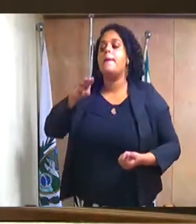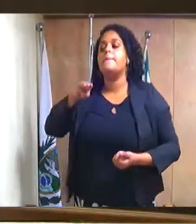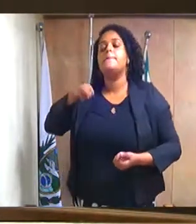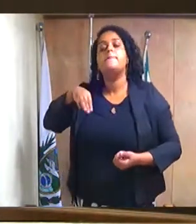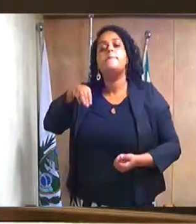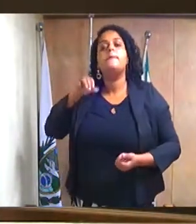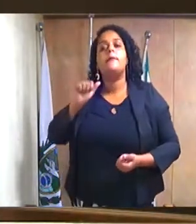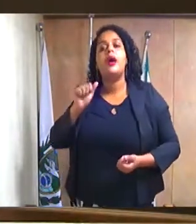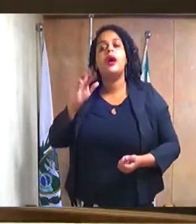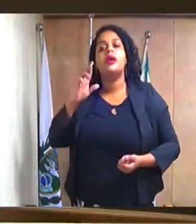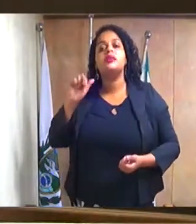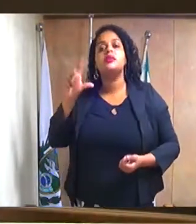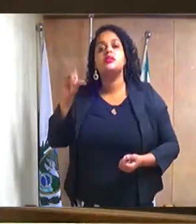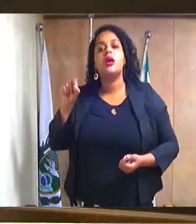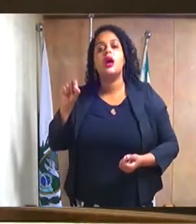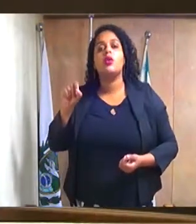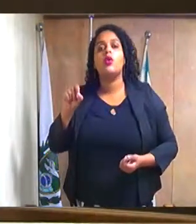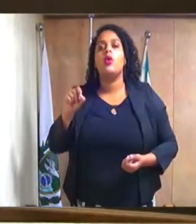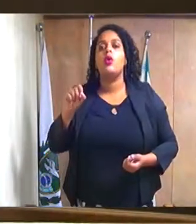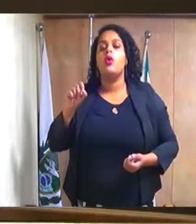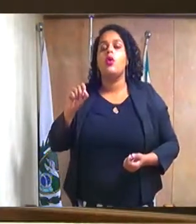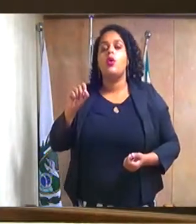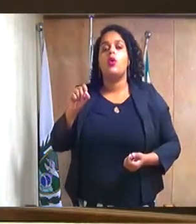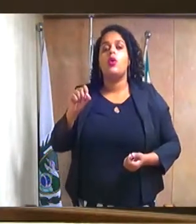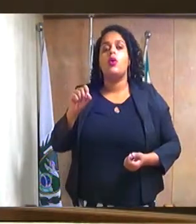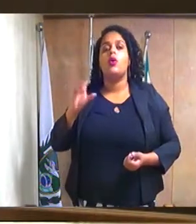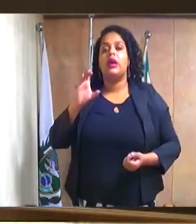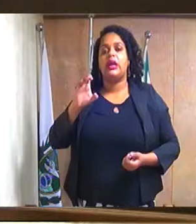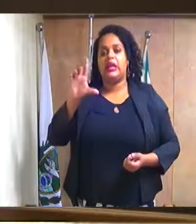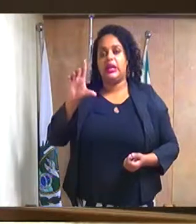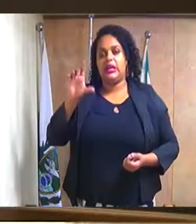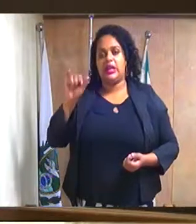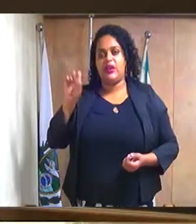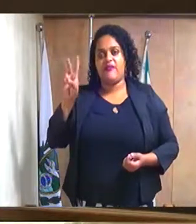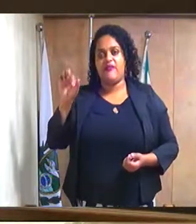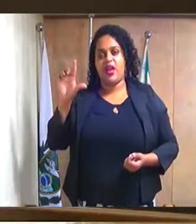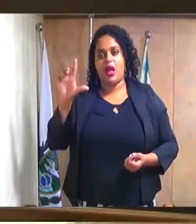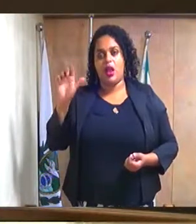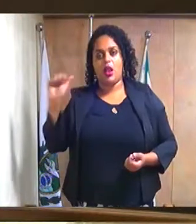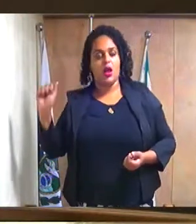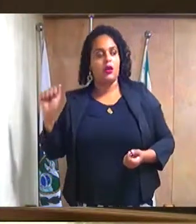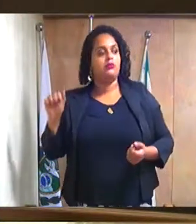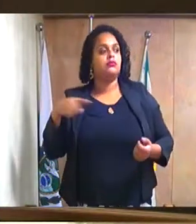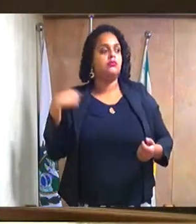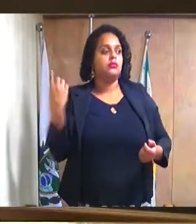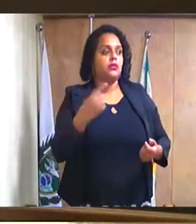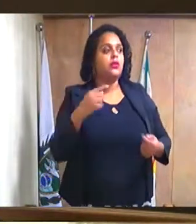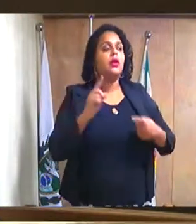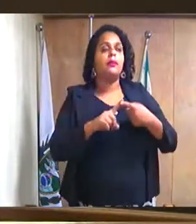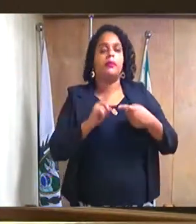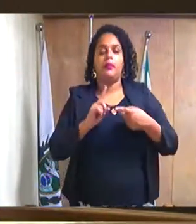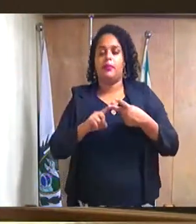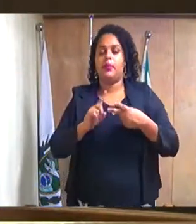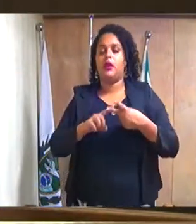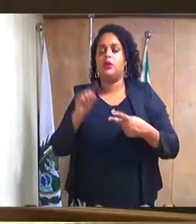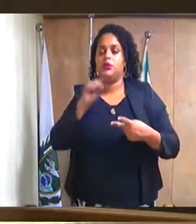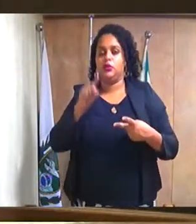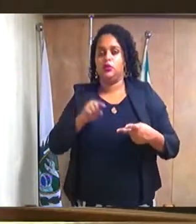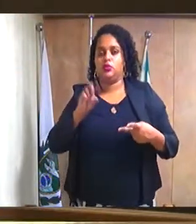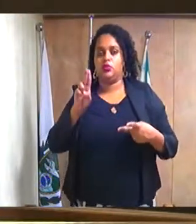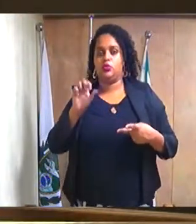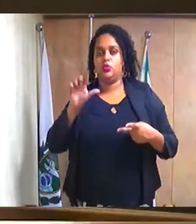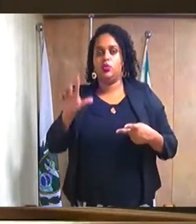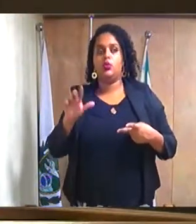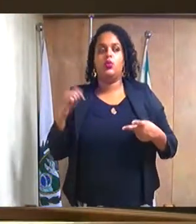Marcelo Trivela, que é do meu partido. Quero dar um bravo Zulu pela atitude que ele